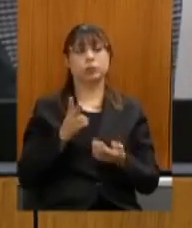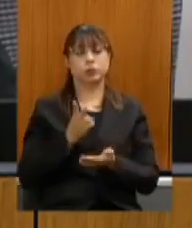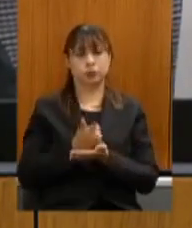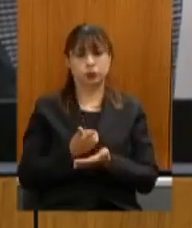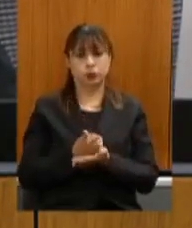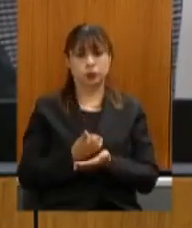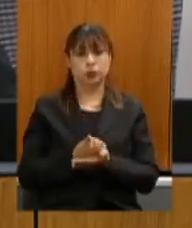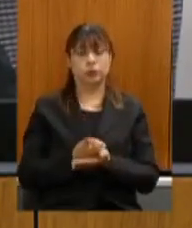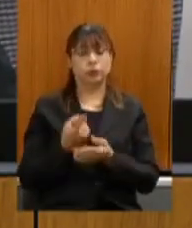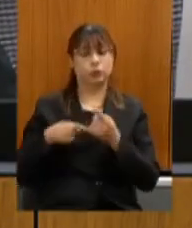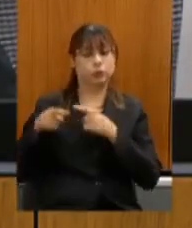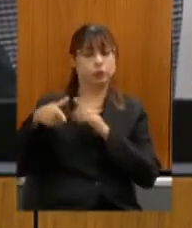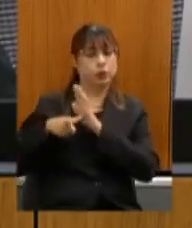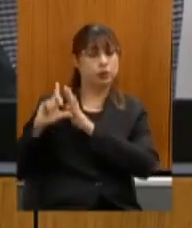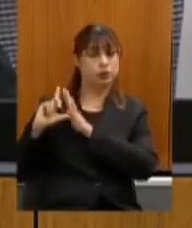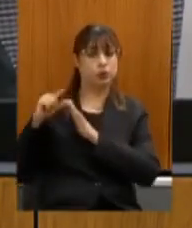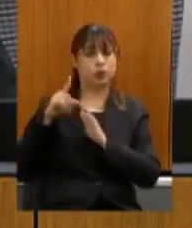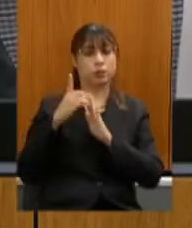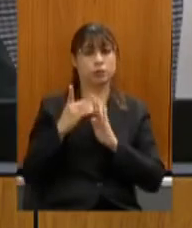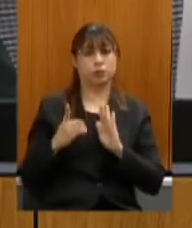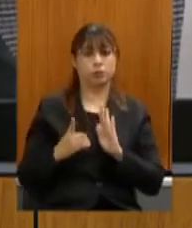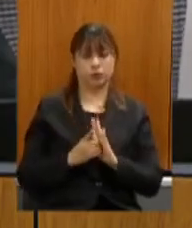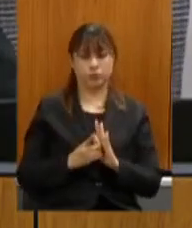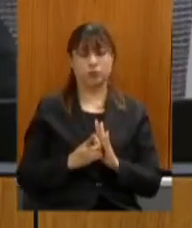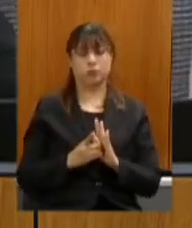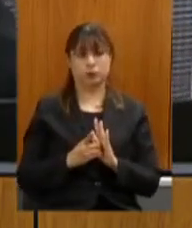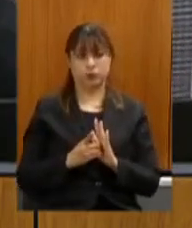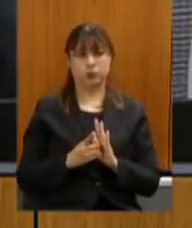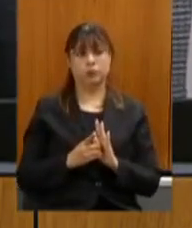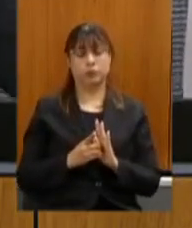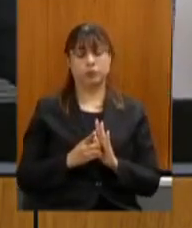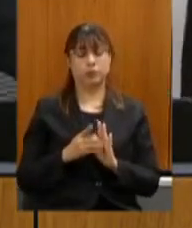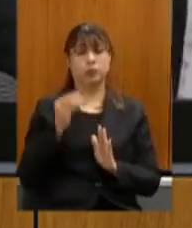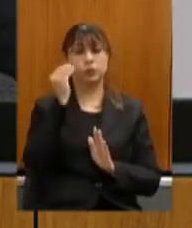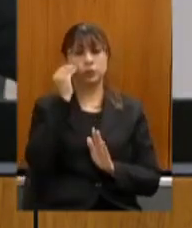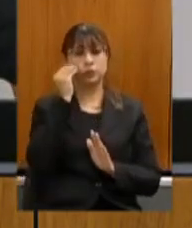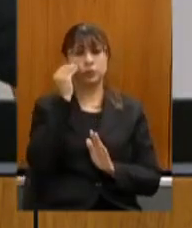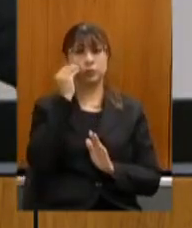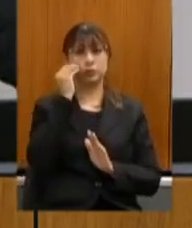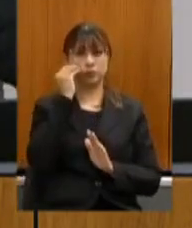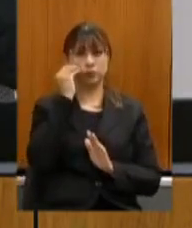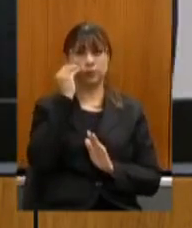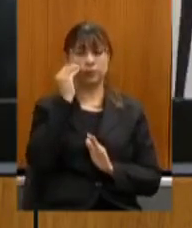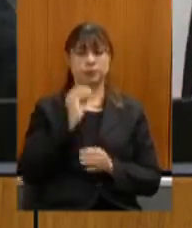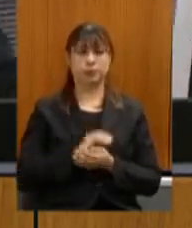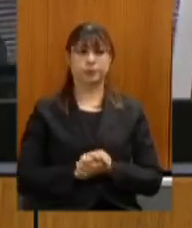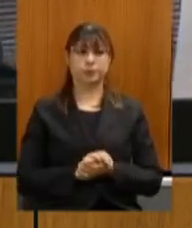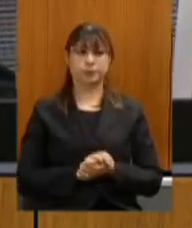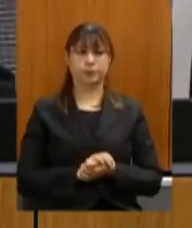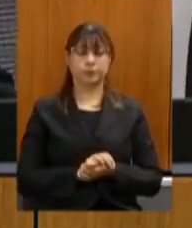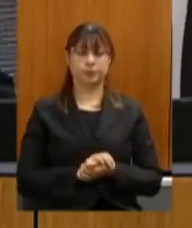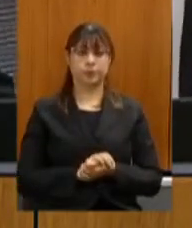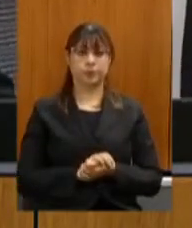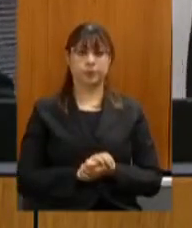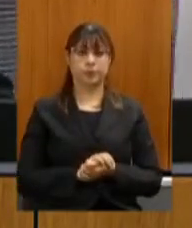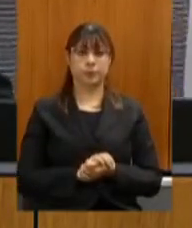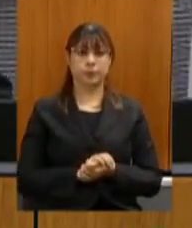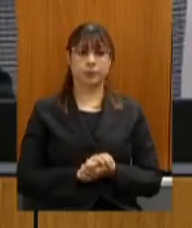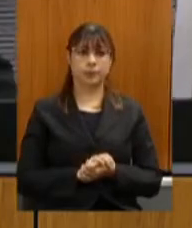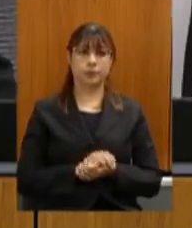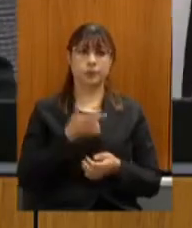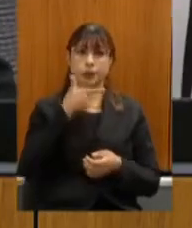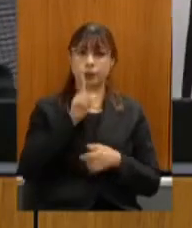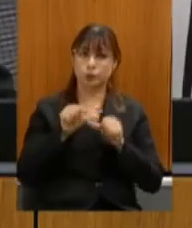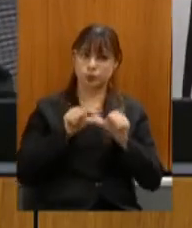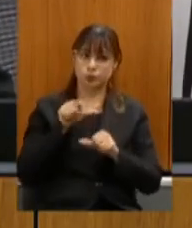retroativa para esse decreto que se busque que se busca seja que busca seja editada